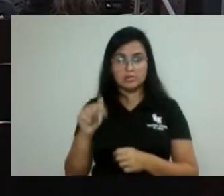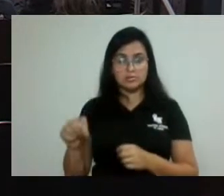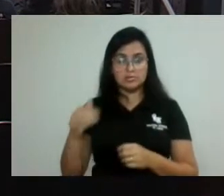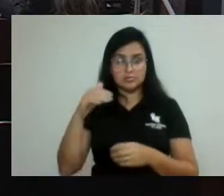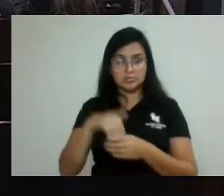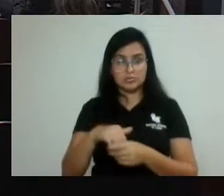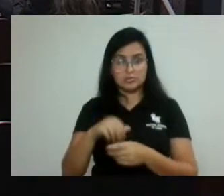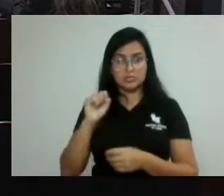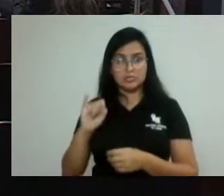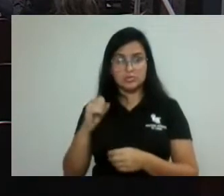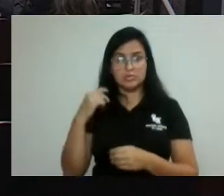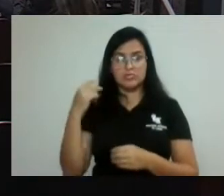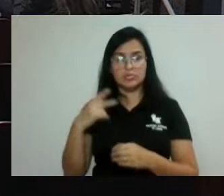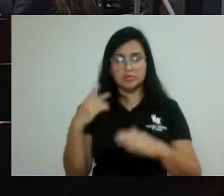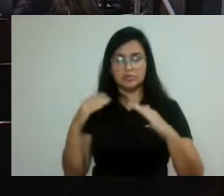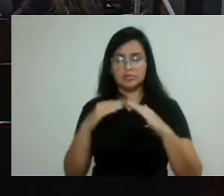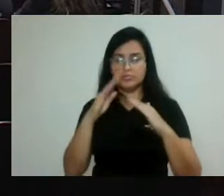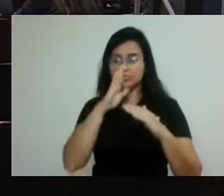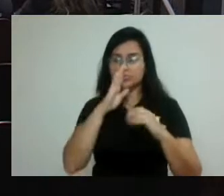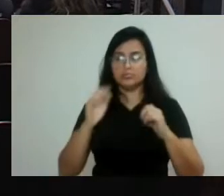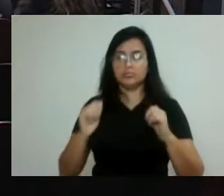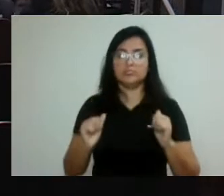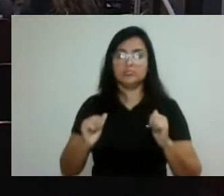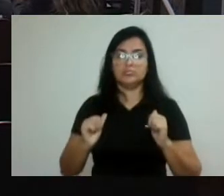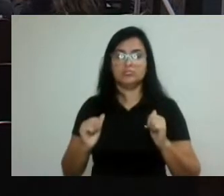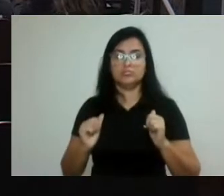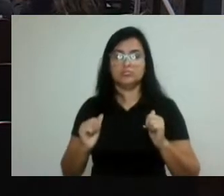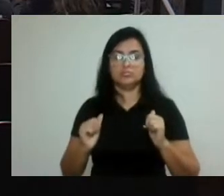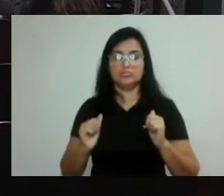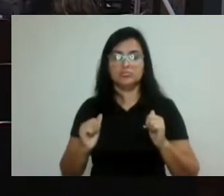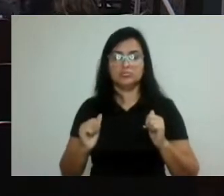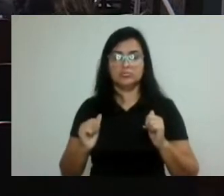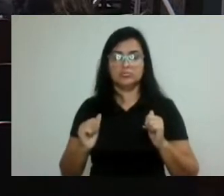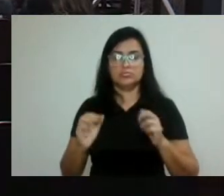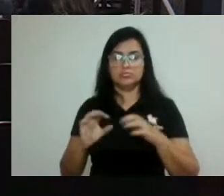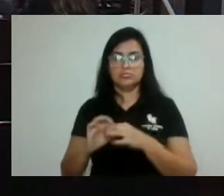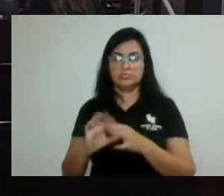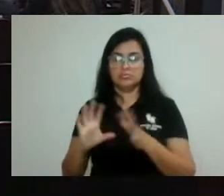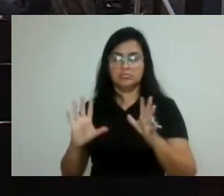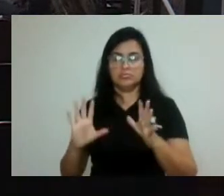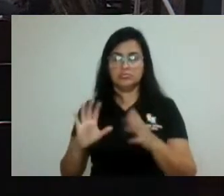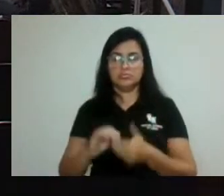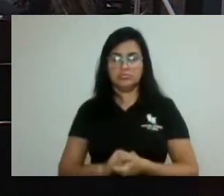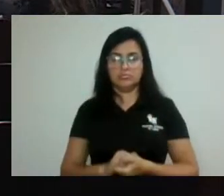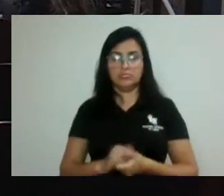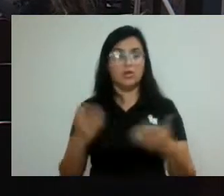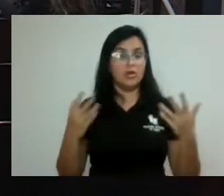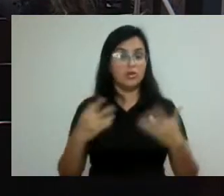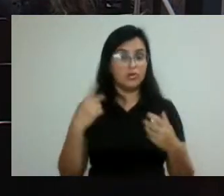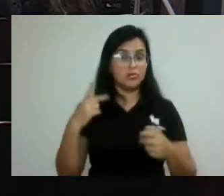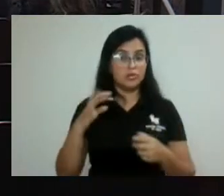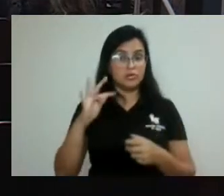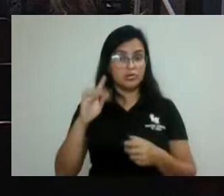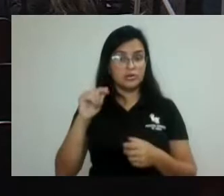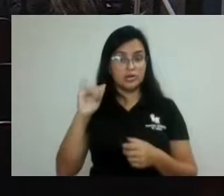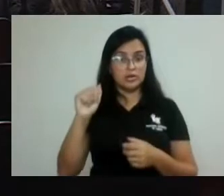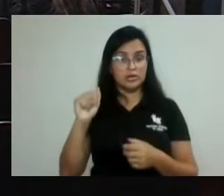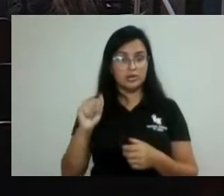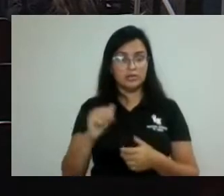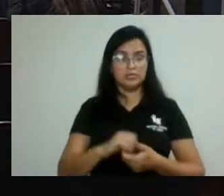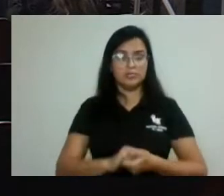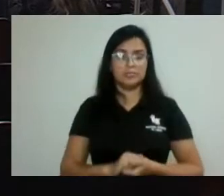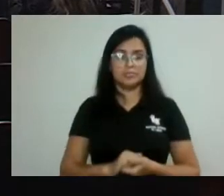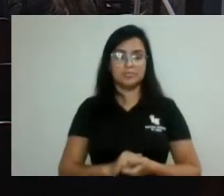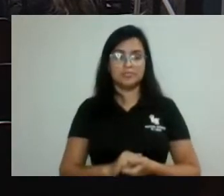concordam, permaneçam como estão. Agora, pela ordem, vereadora Thalia Sobral. Presidente, na matéria número